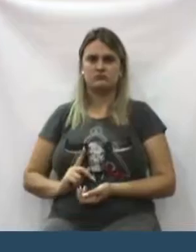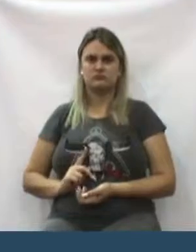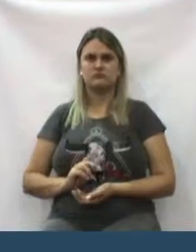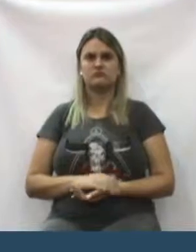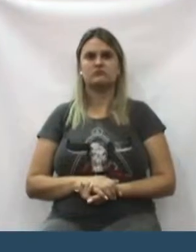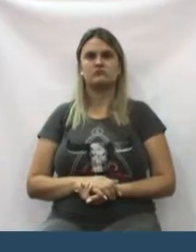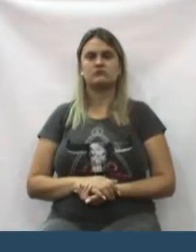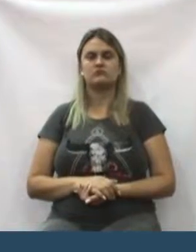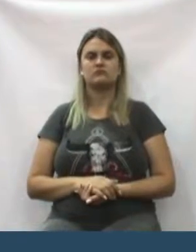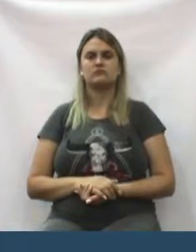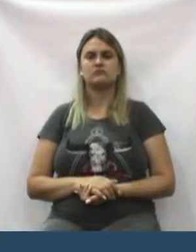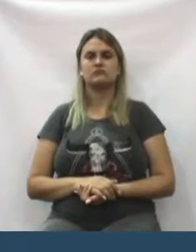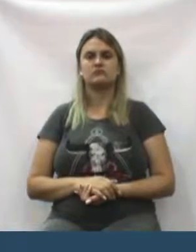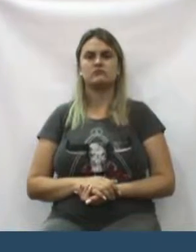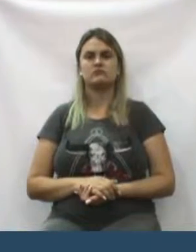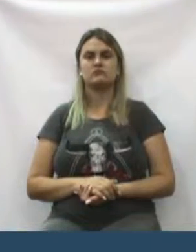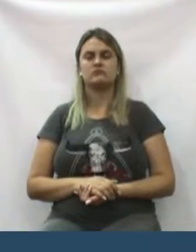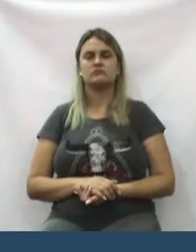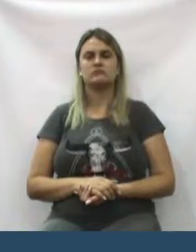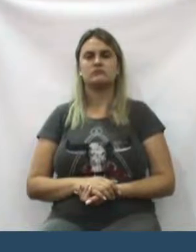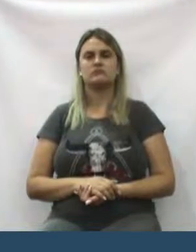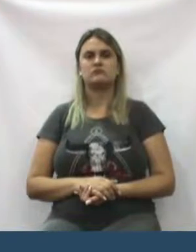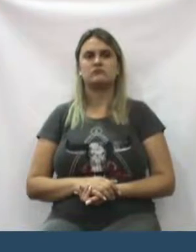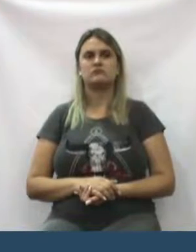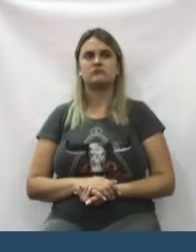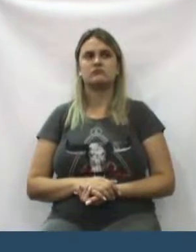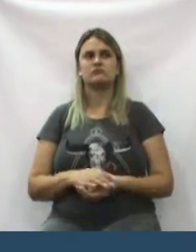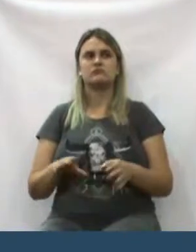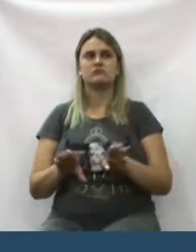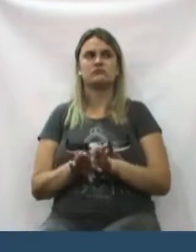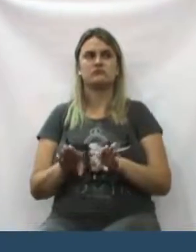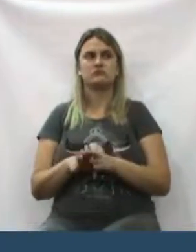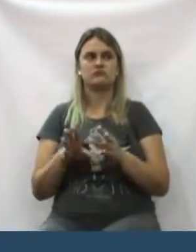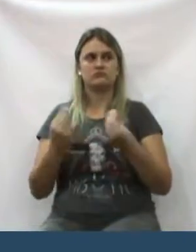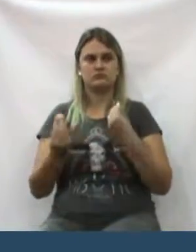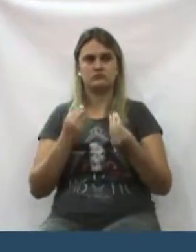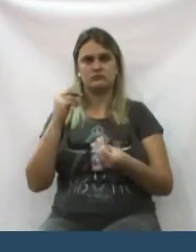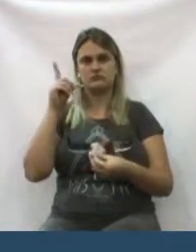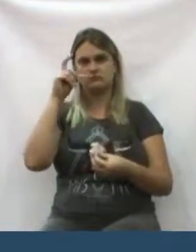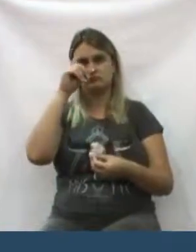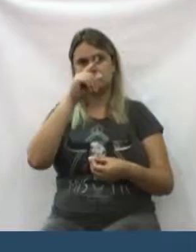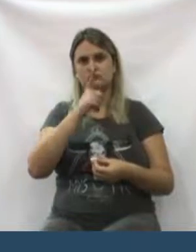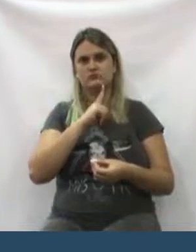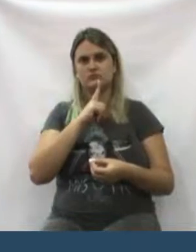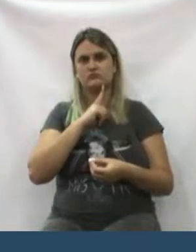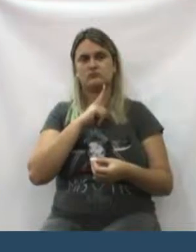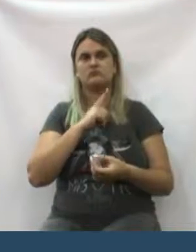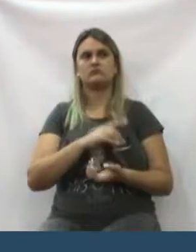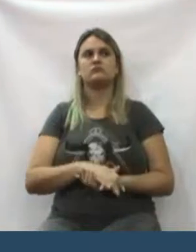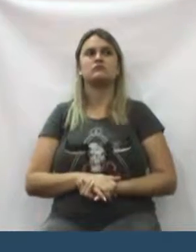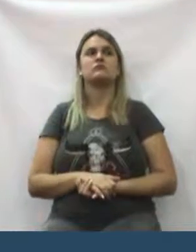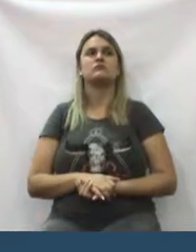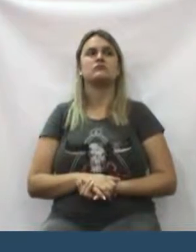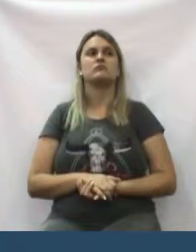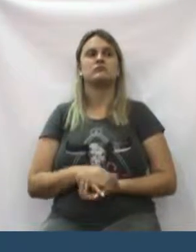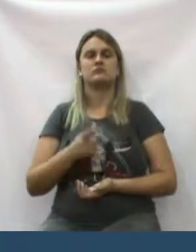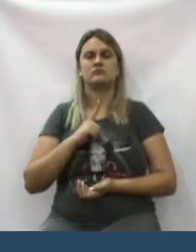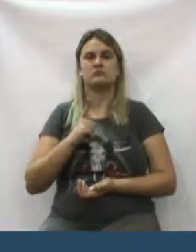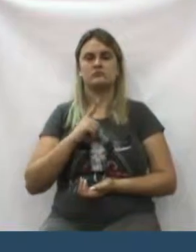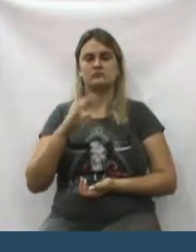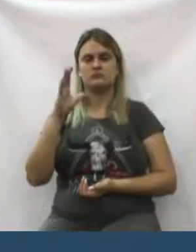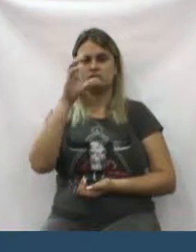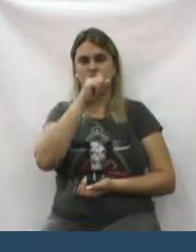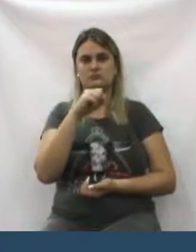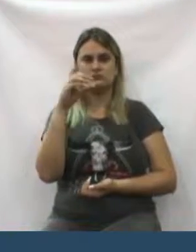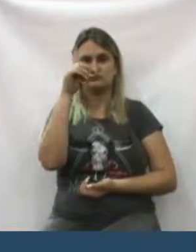do Esfinge, e das dificuldades que eles têm enfrentados. Eles tiveram